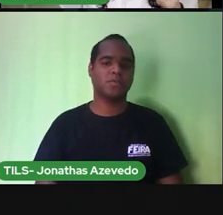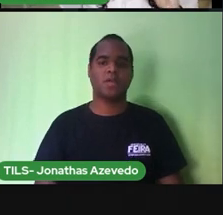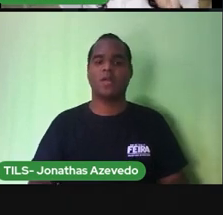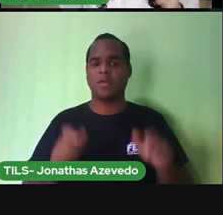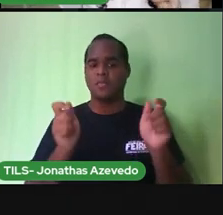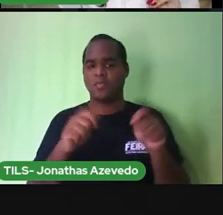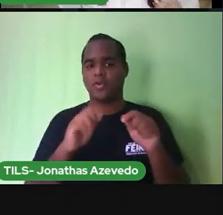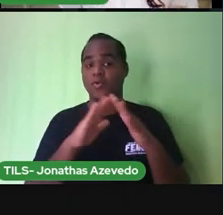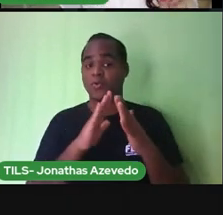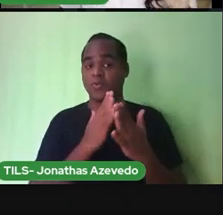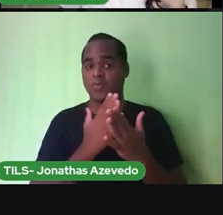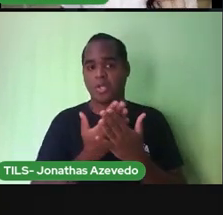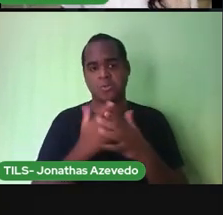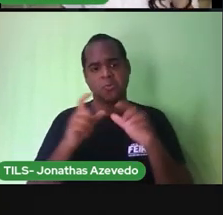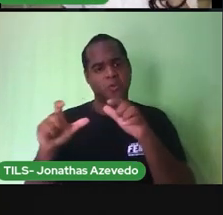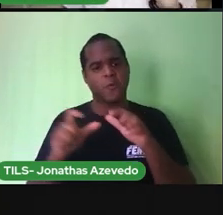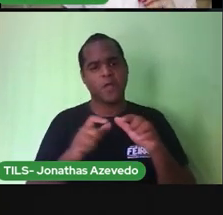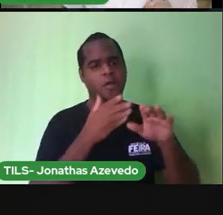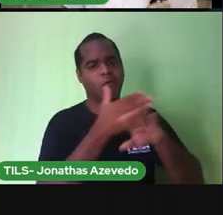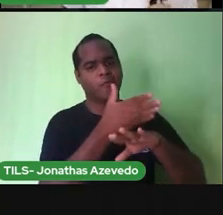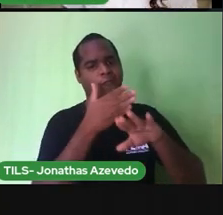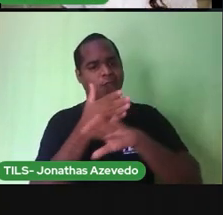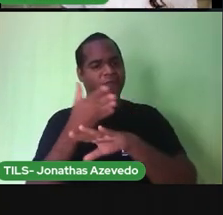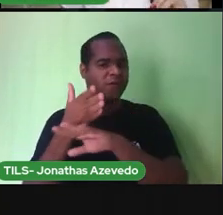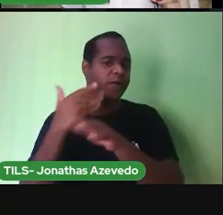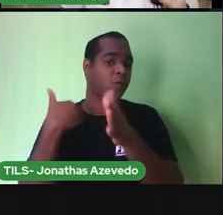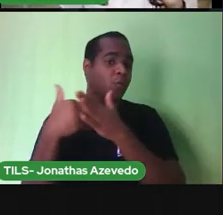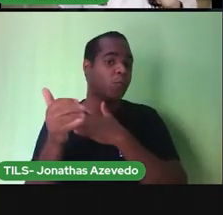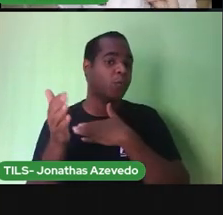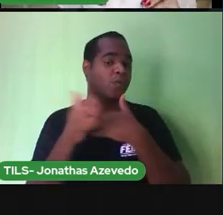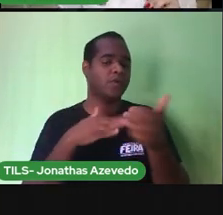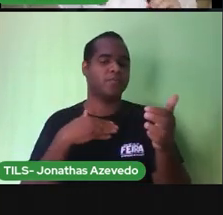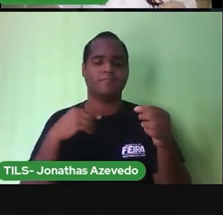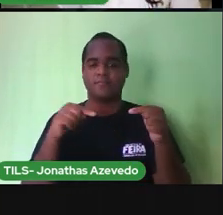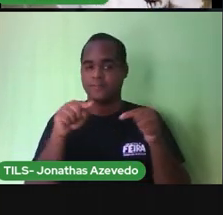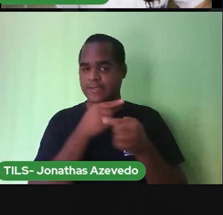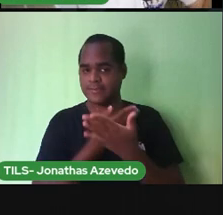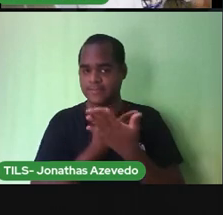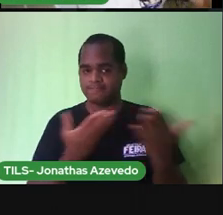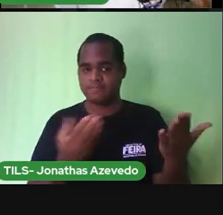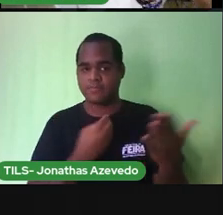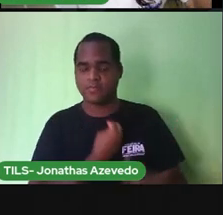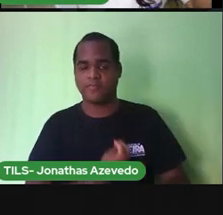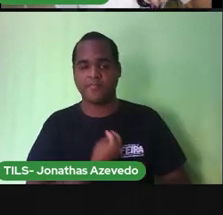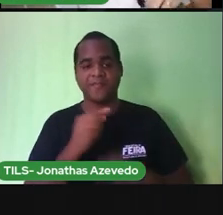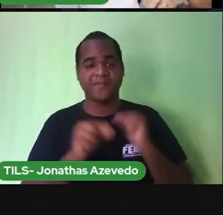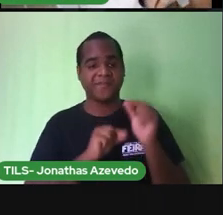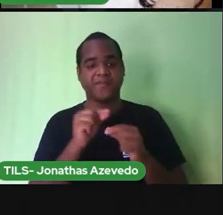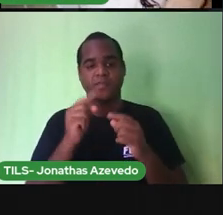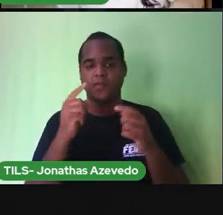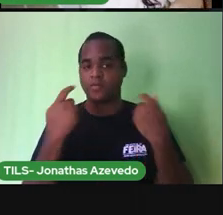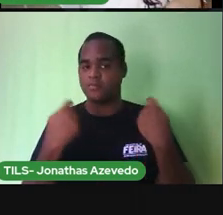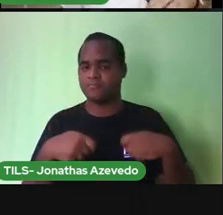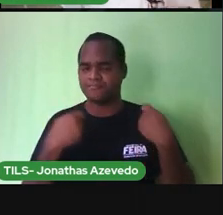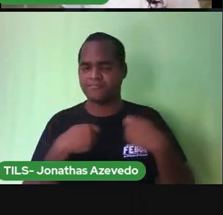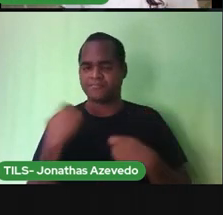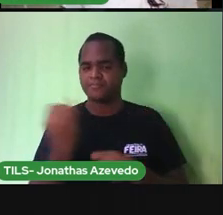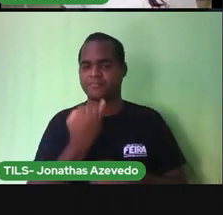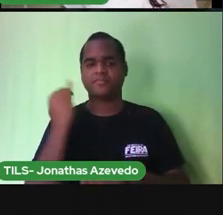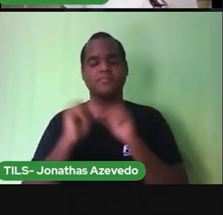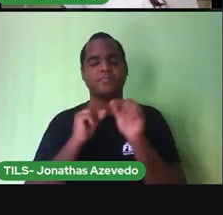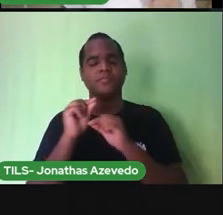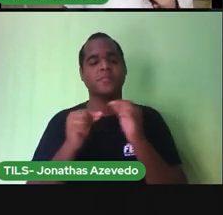lugar que for aonde você estiver nós precisamos preservar a higiene